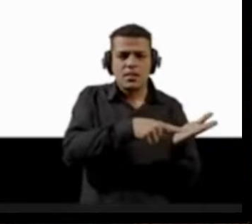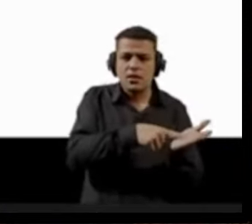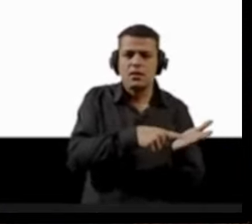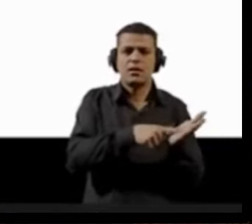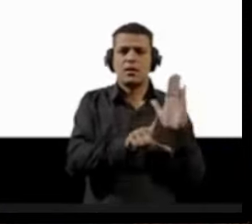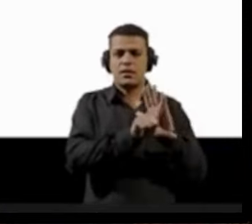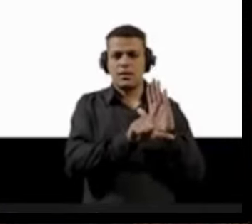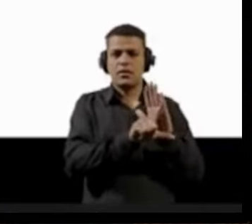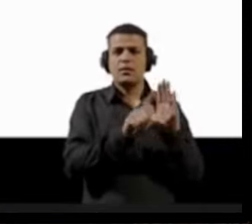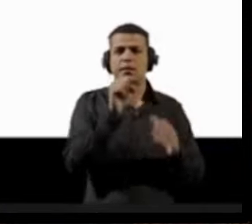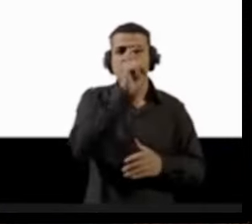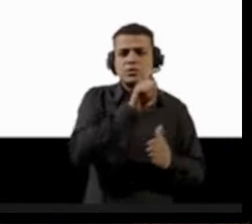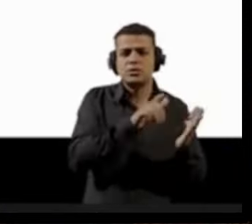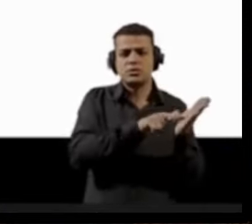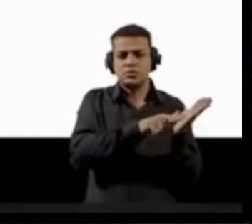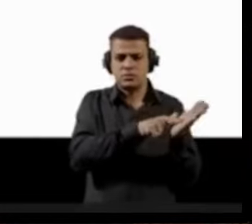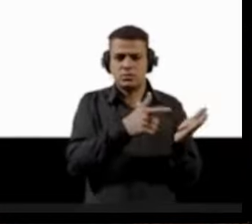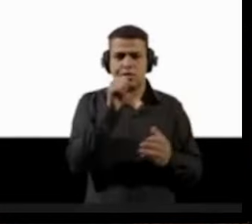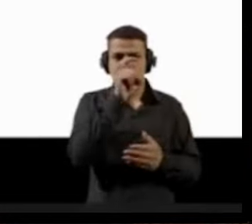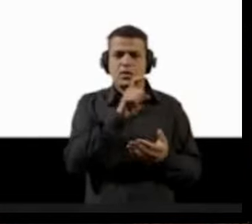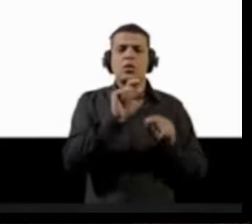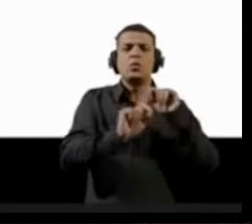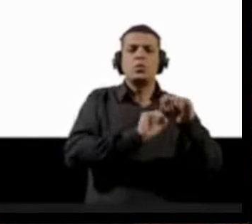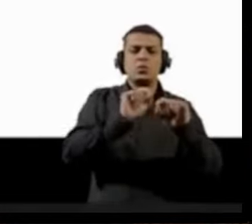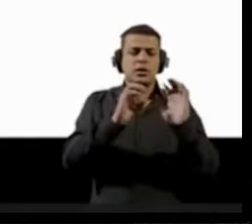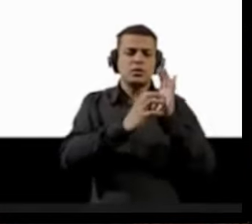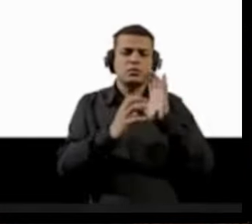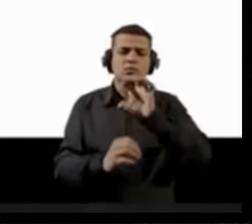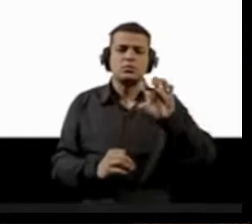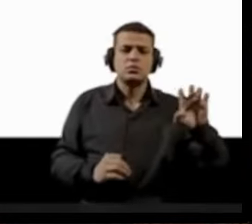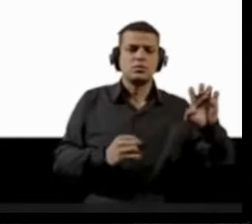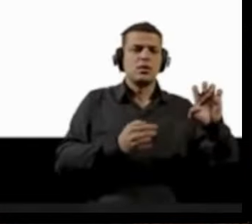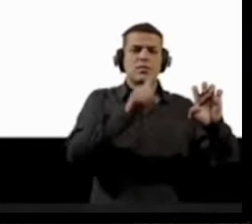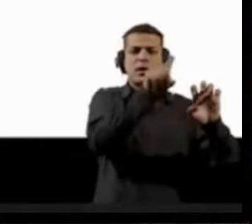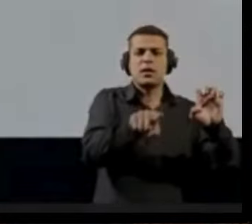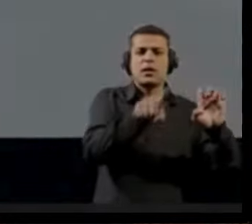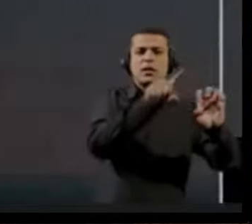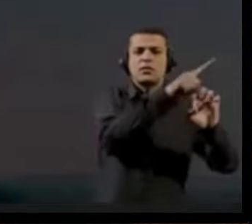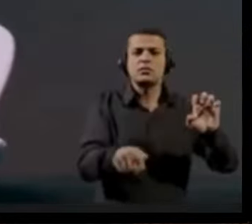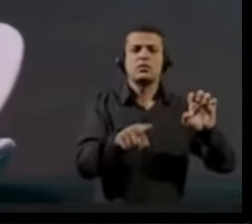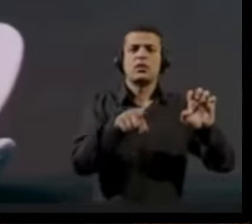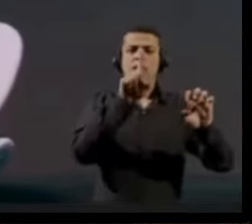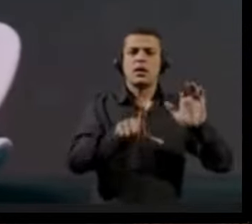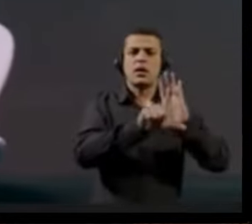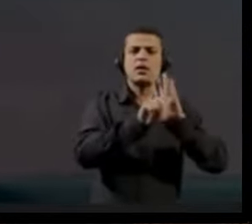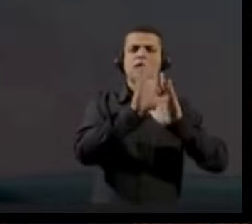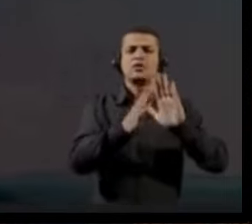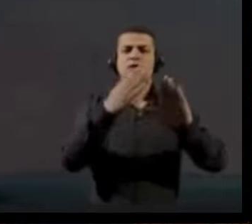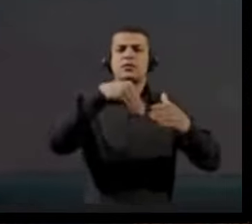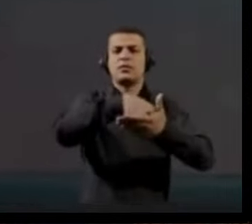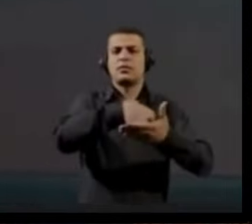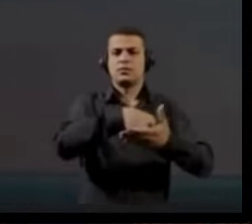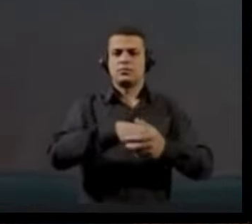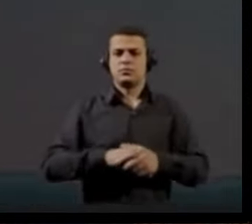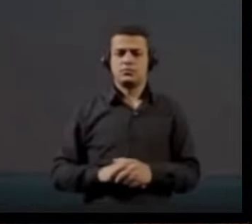O que os partidos de esquerda começaram a fazer para rasgar essa proibição que a nossa lei eleitoral já traz?